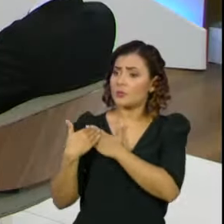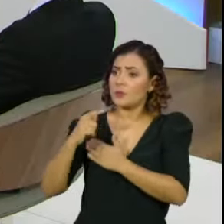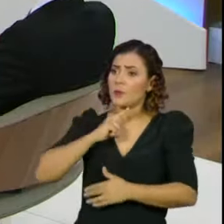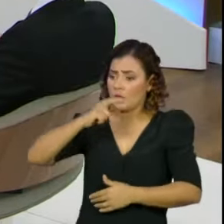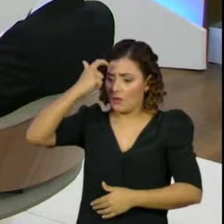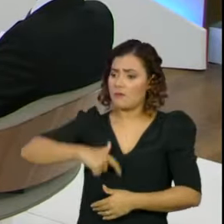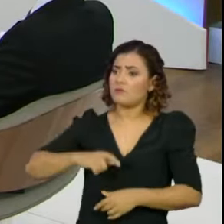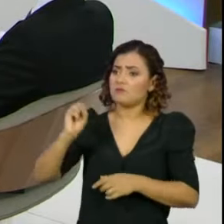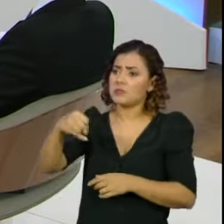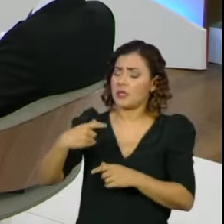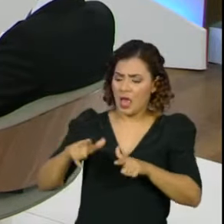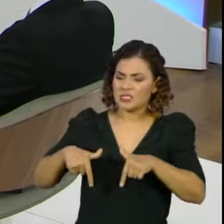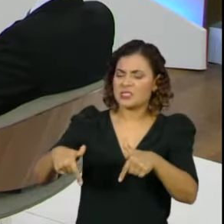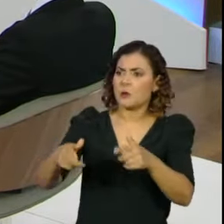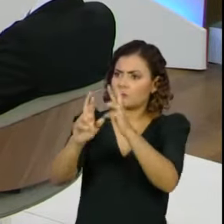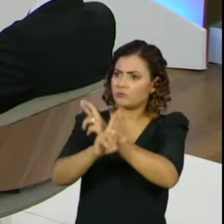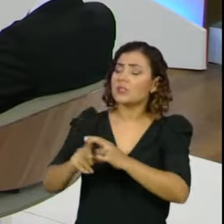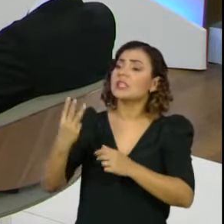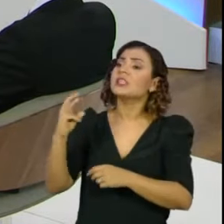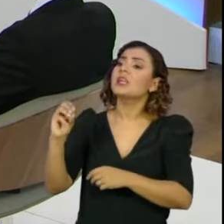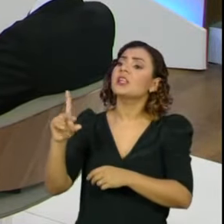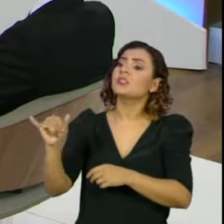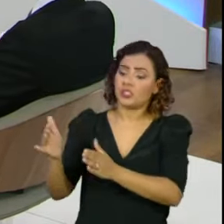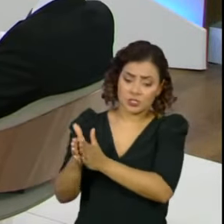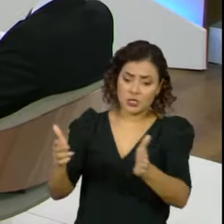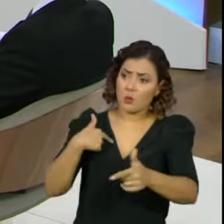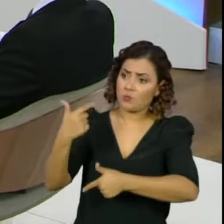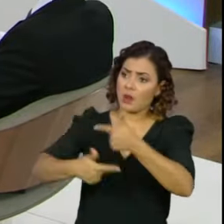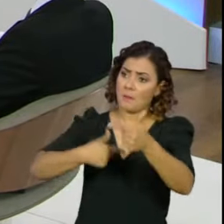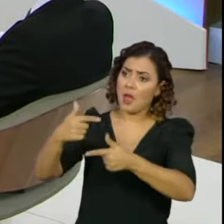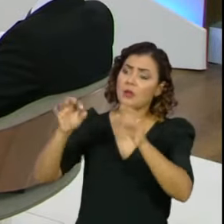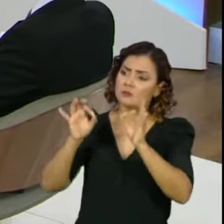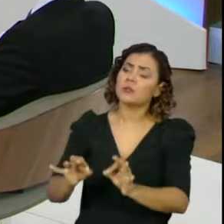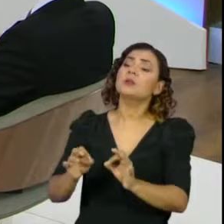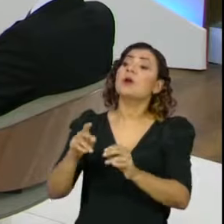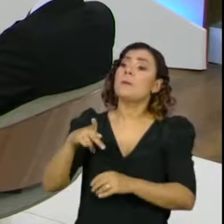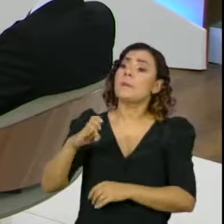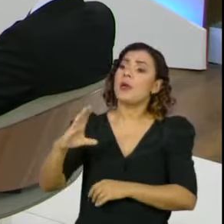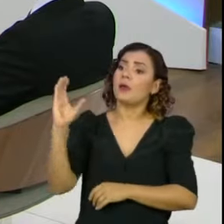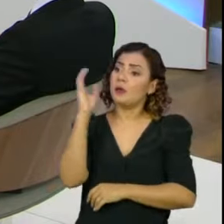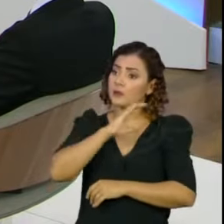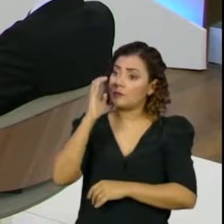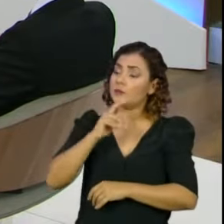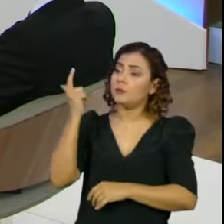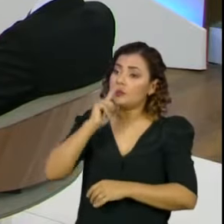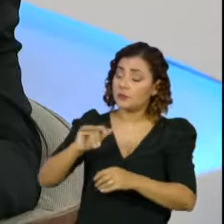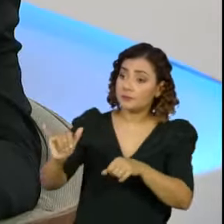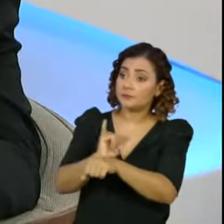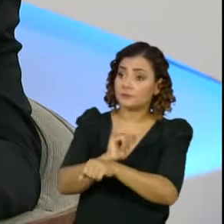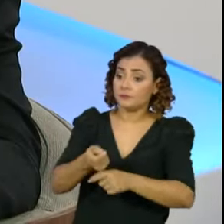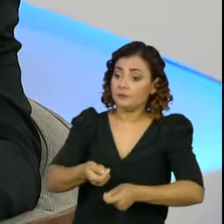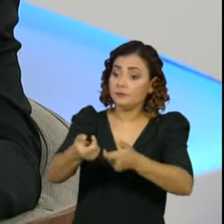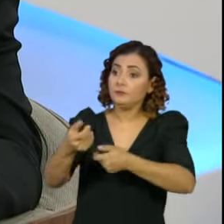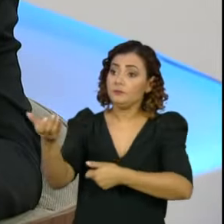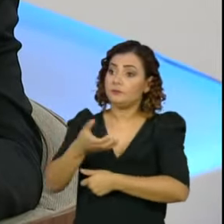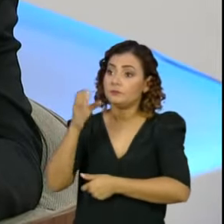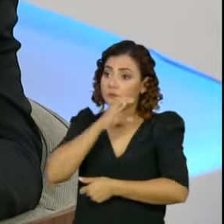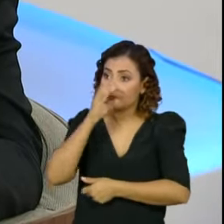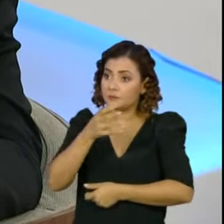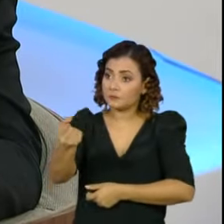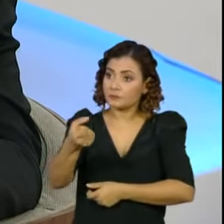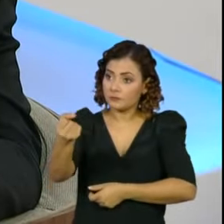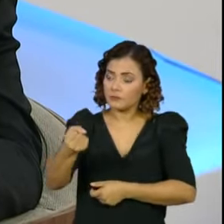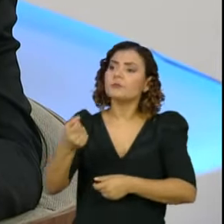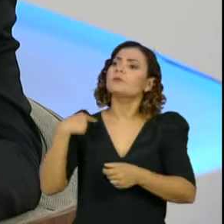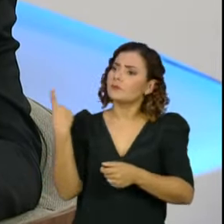eu tenho, com ações concretas nesses 30 dias de presidente do Senado, quando pautamos a PEC emergencial para viabilizar o auxílio emergencial, que foi por